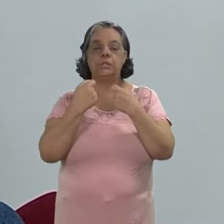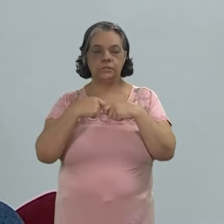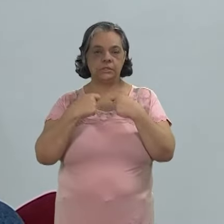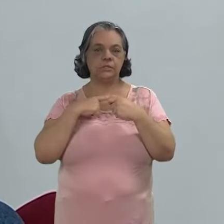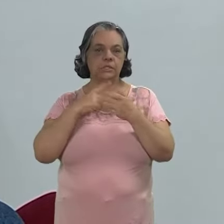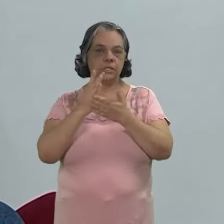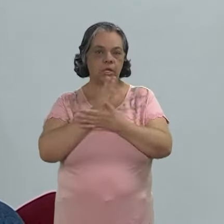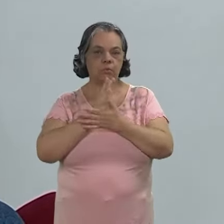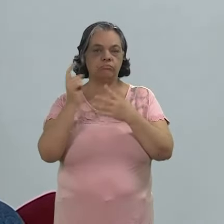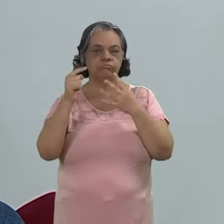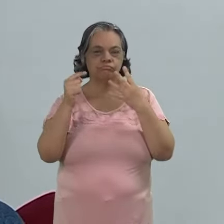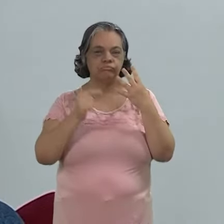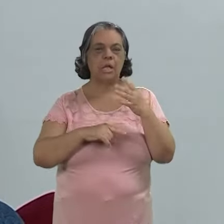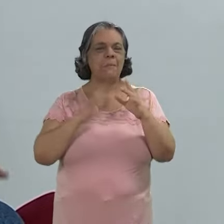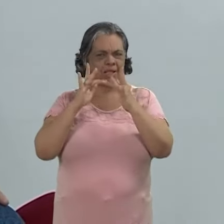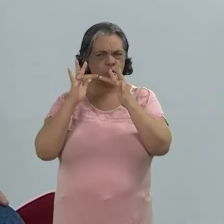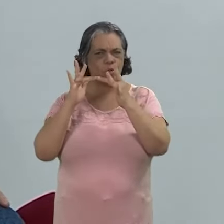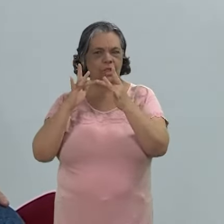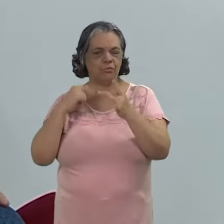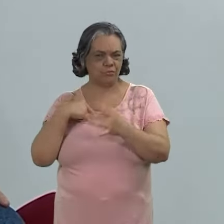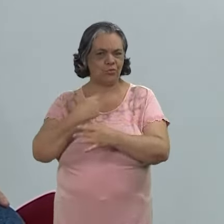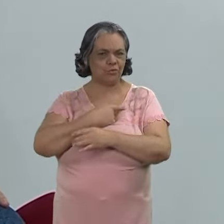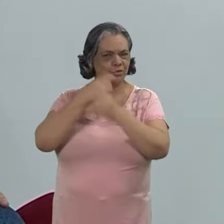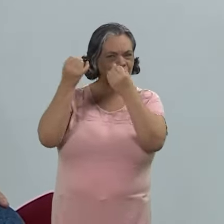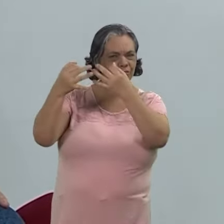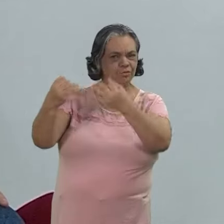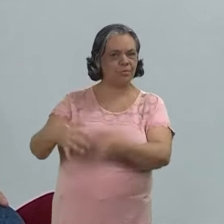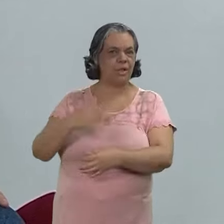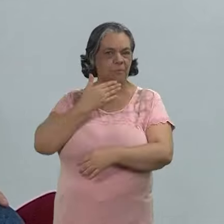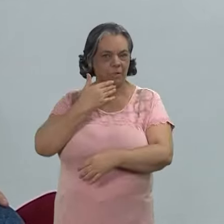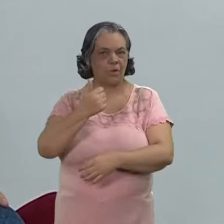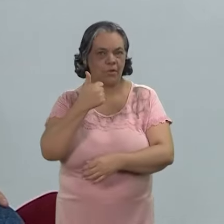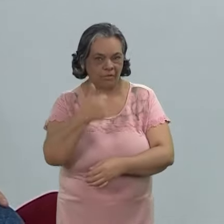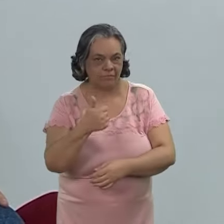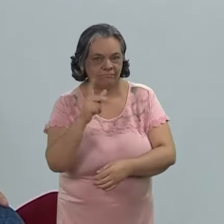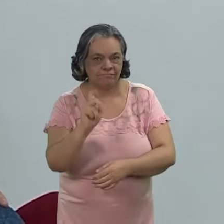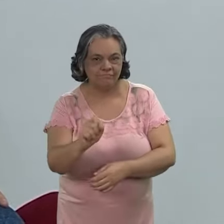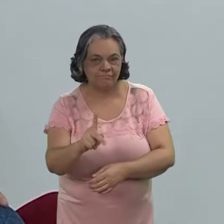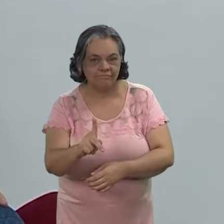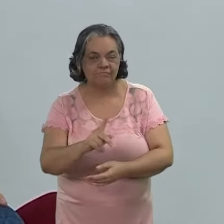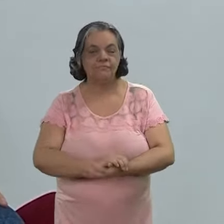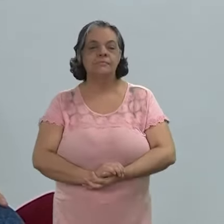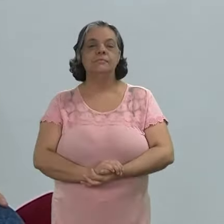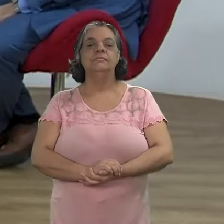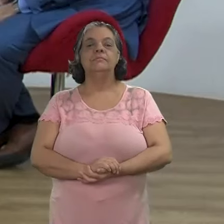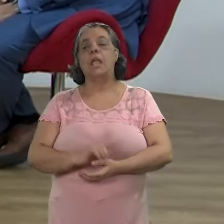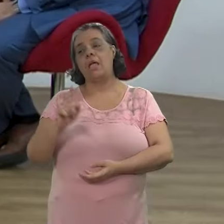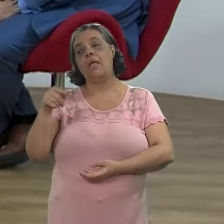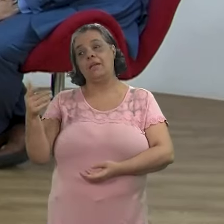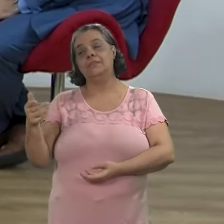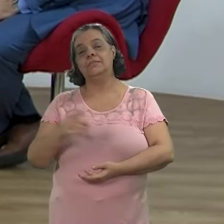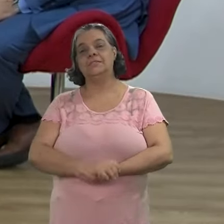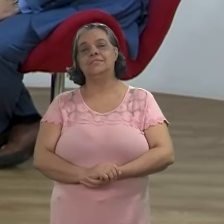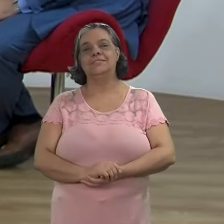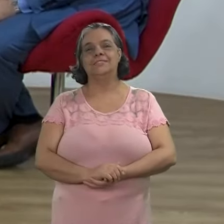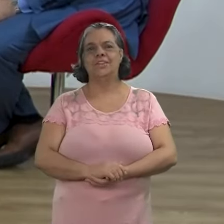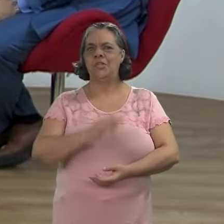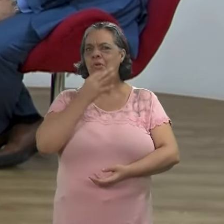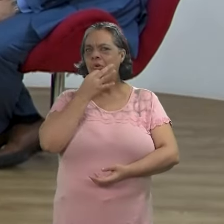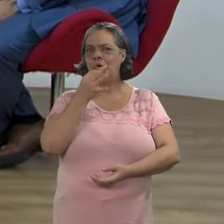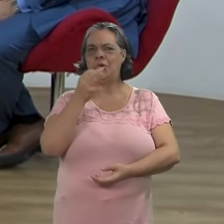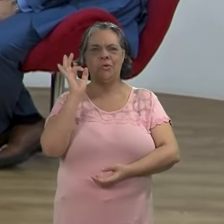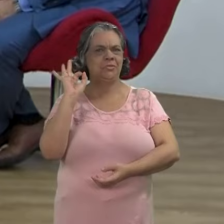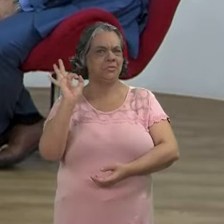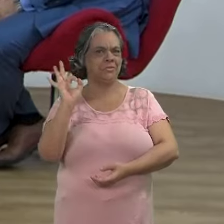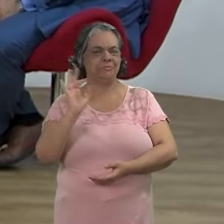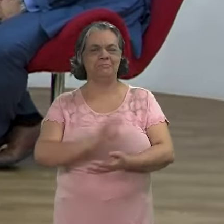precisa ter alguns parâmetros mas entre em contato com a gente que a gente te explica direitinho tá bom? é isso foi uma